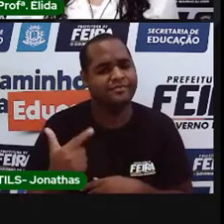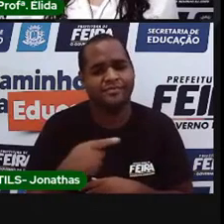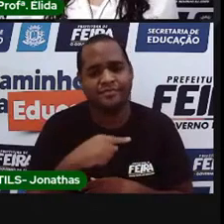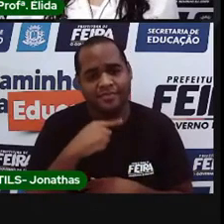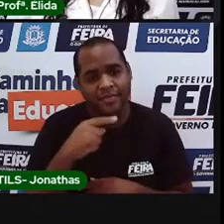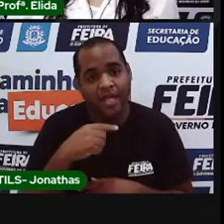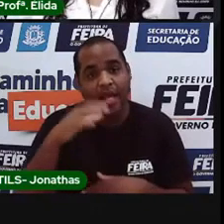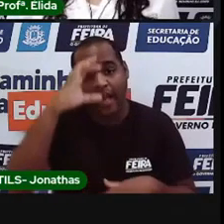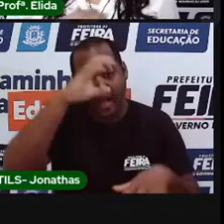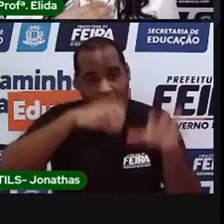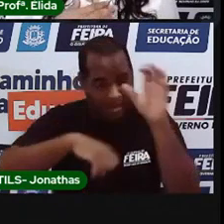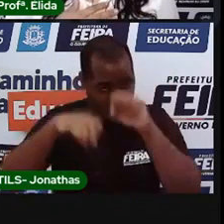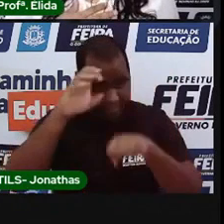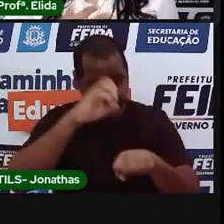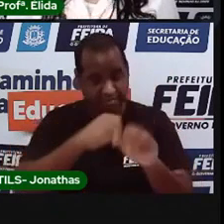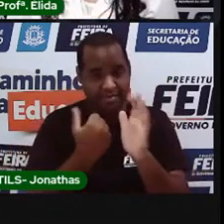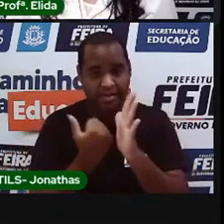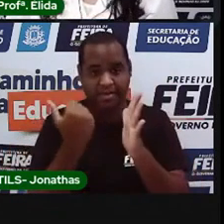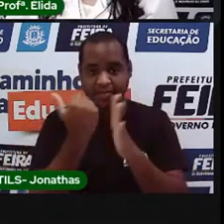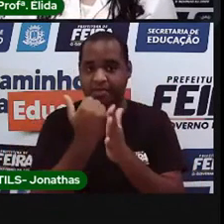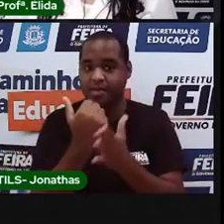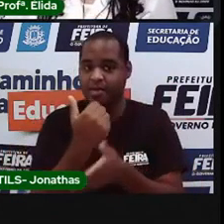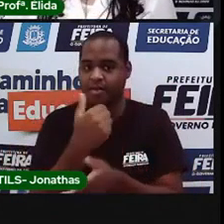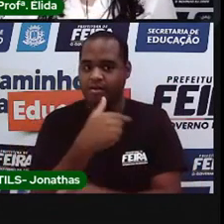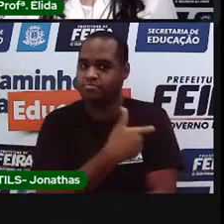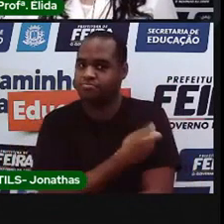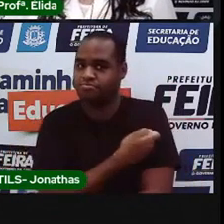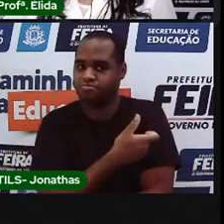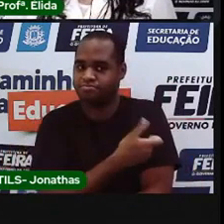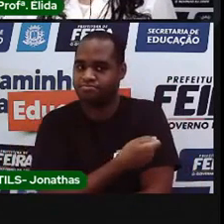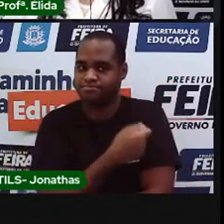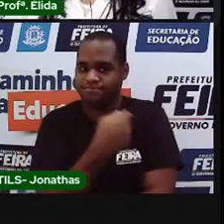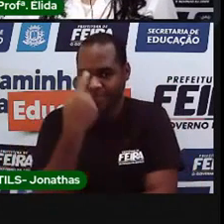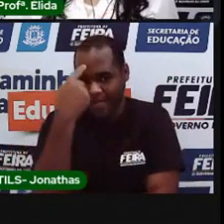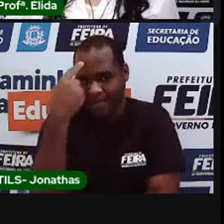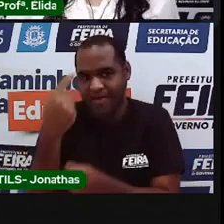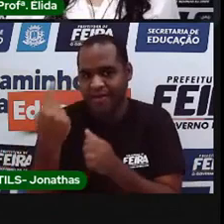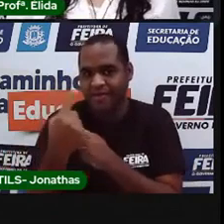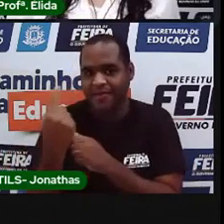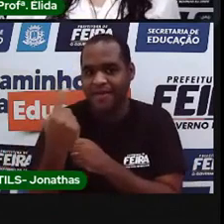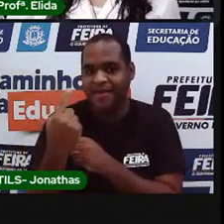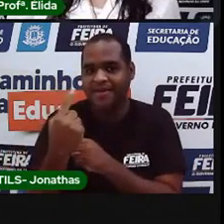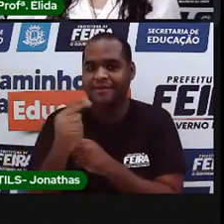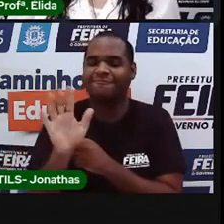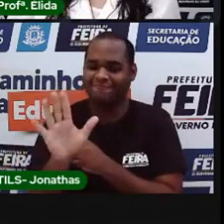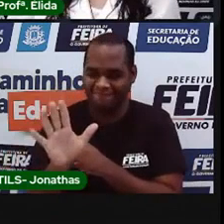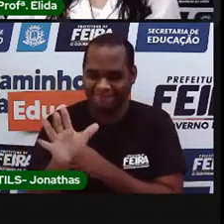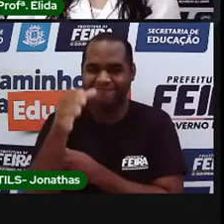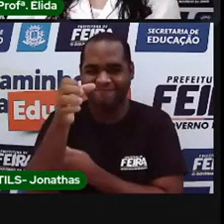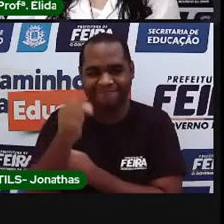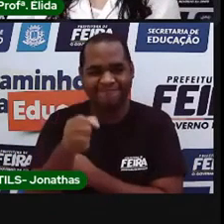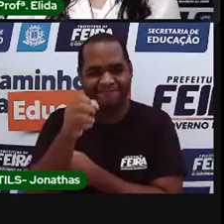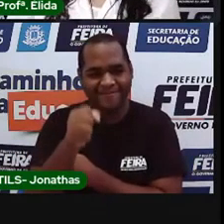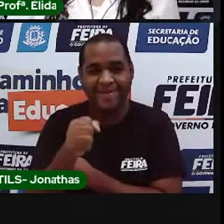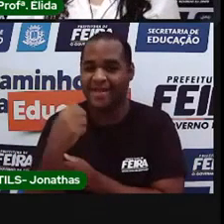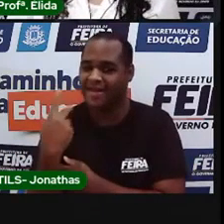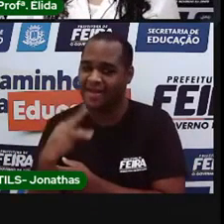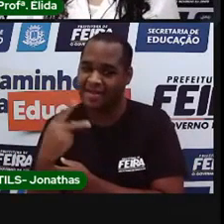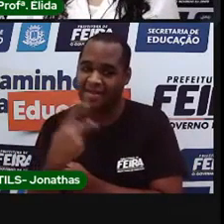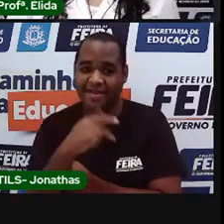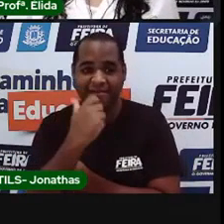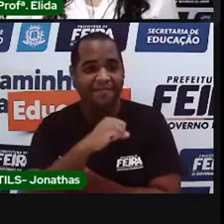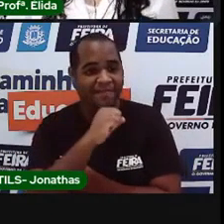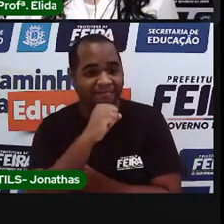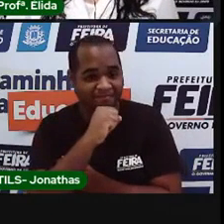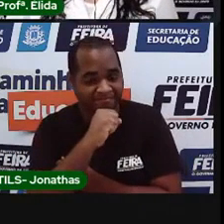aprendemos que a primeira vacina que nós tomamos, lembra qual é? É o leite materno. Isso